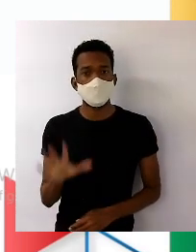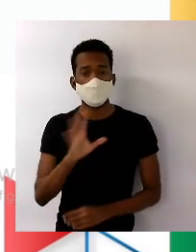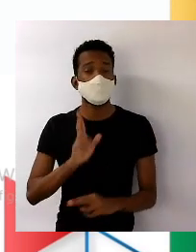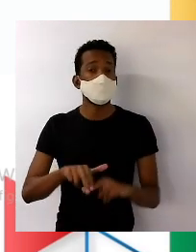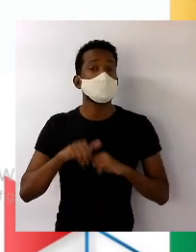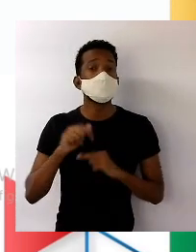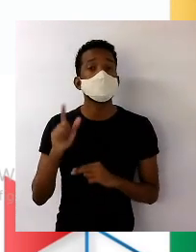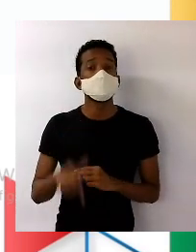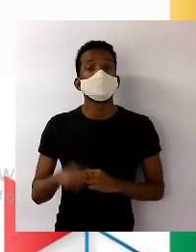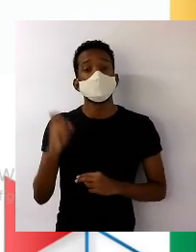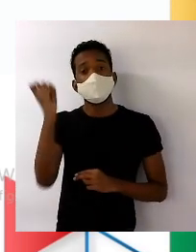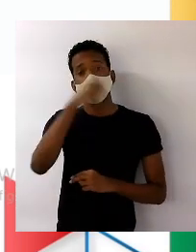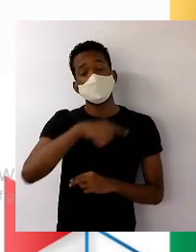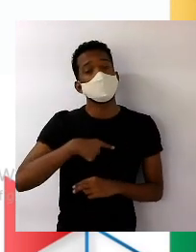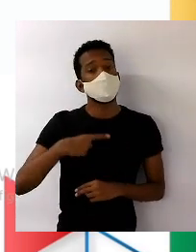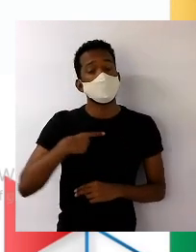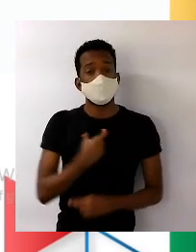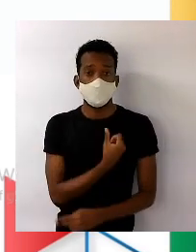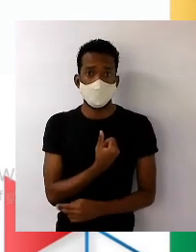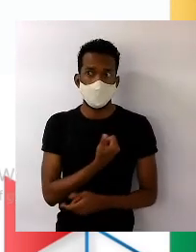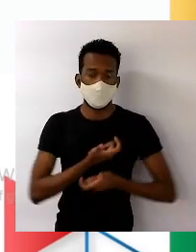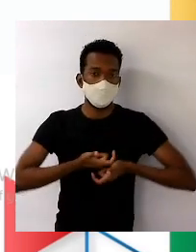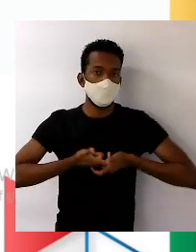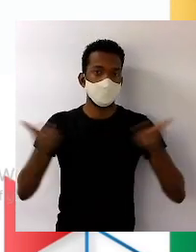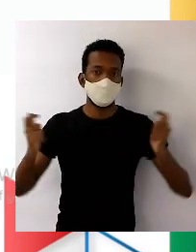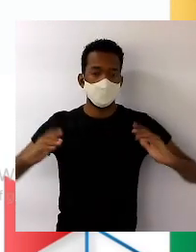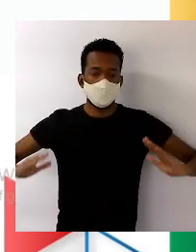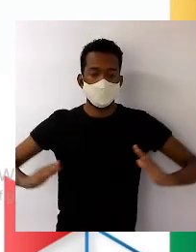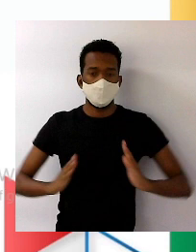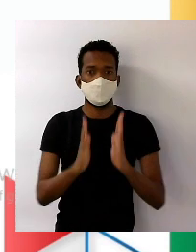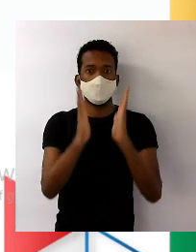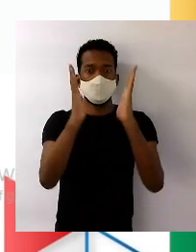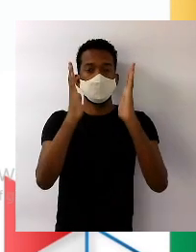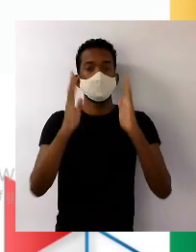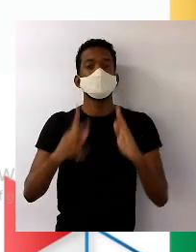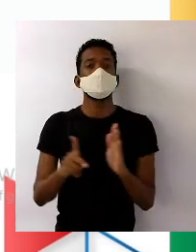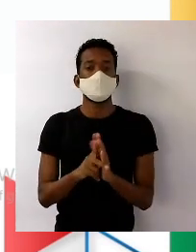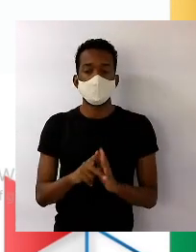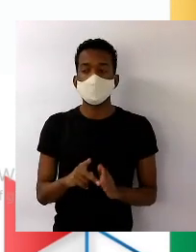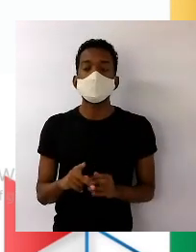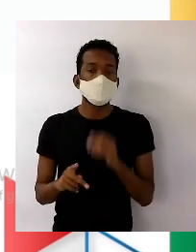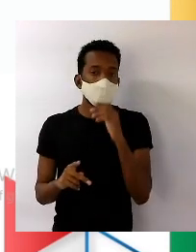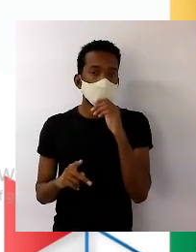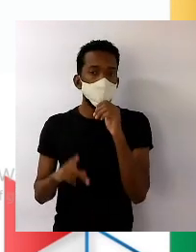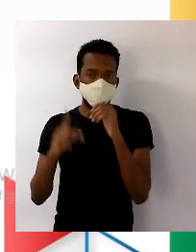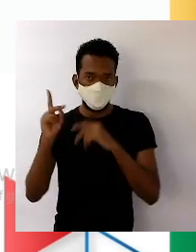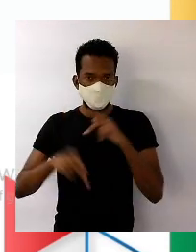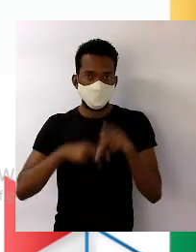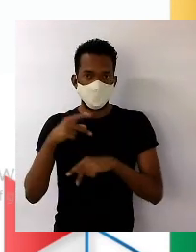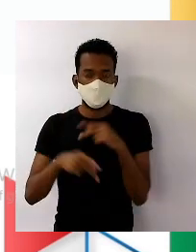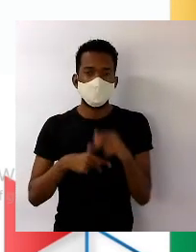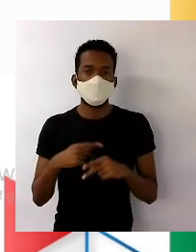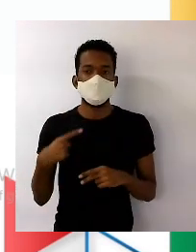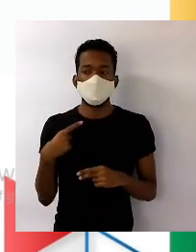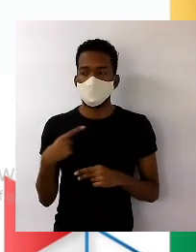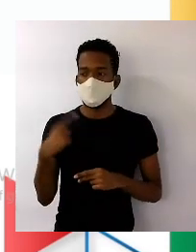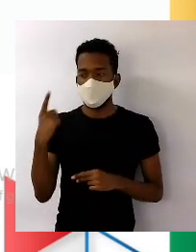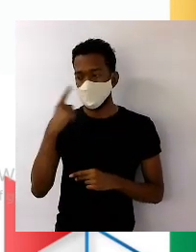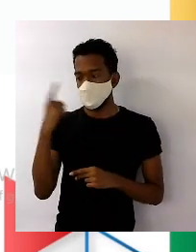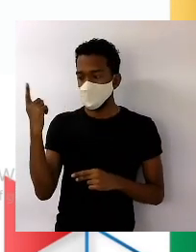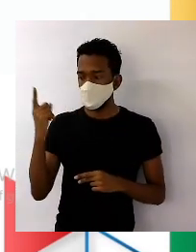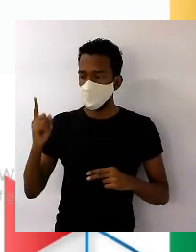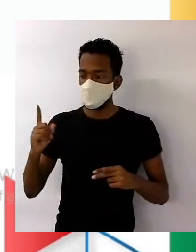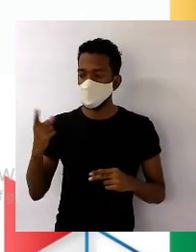difícil a gente ter um número grande da população nessa faixa da pirâmide, onde